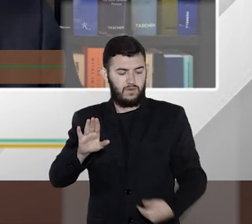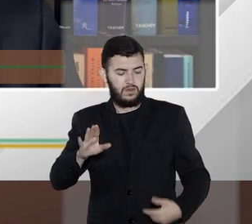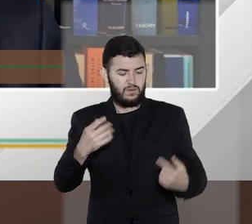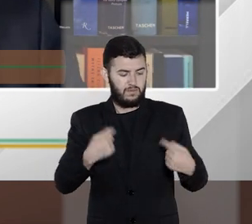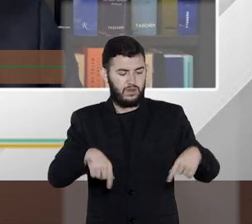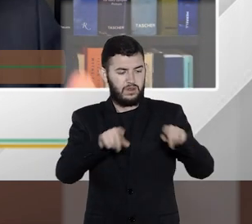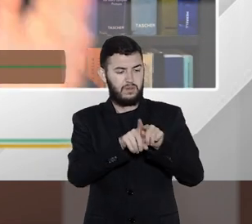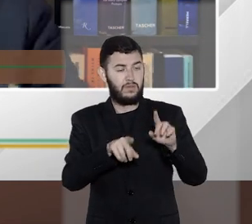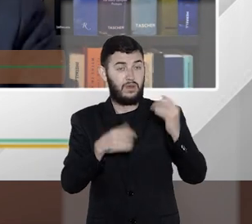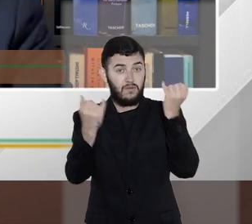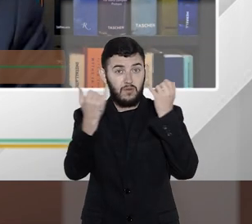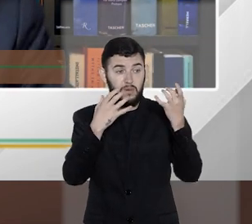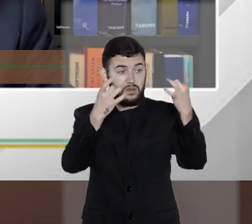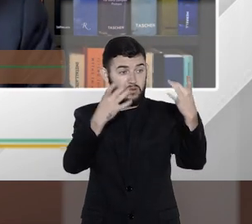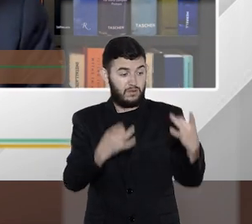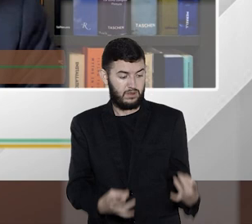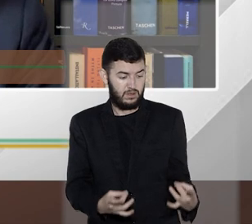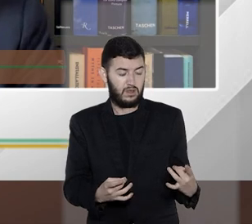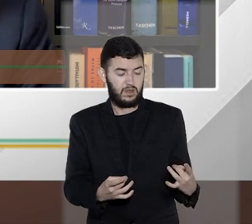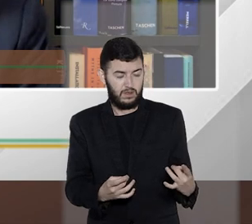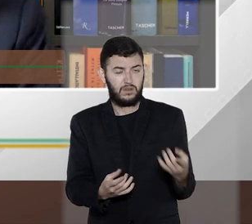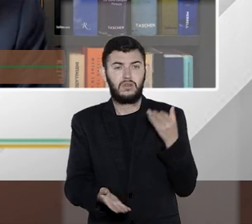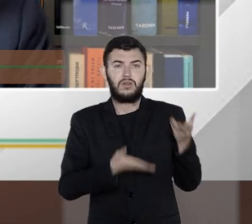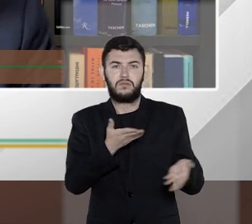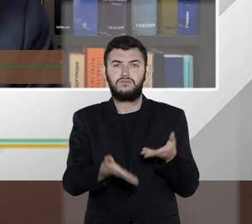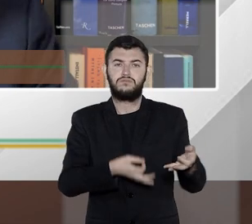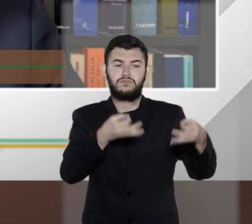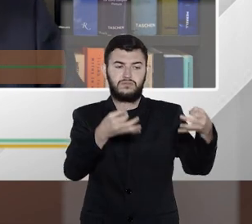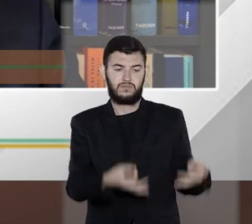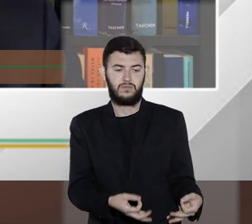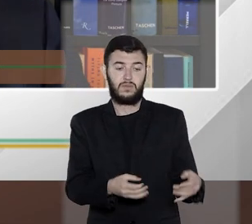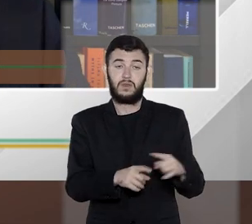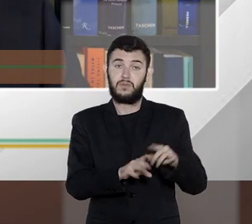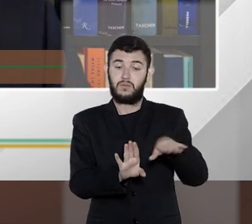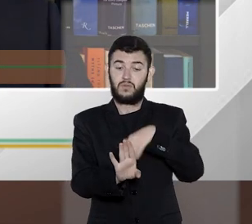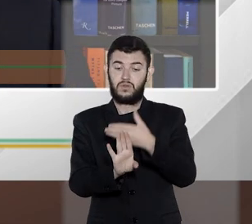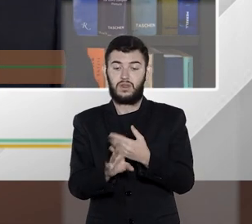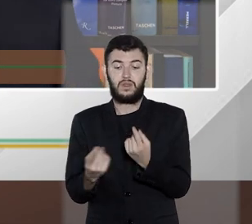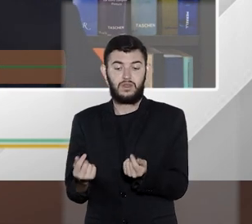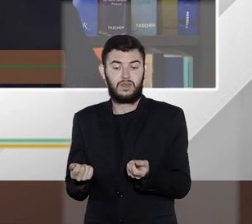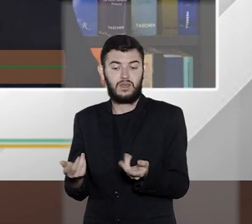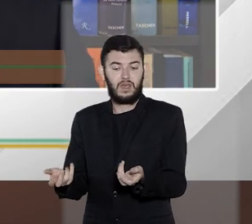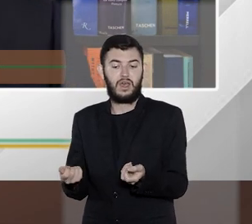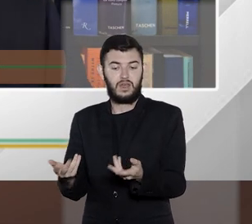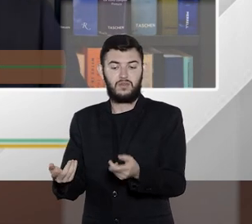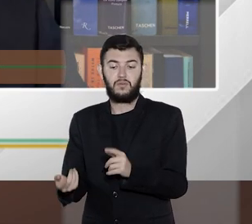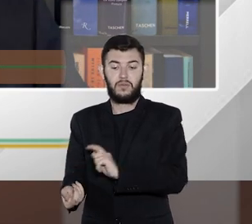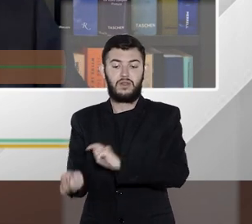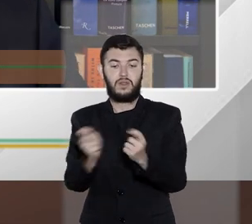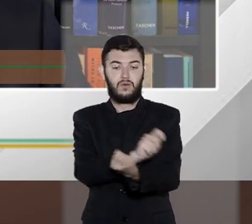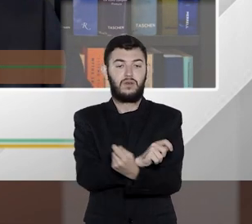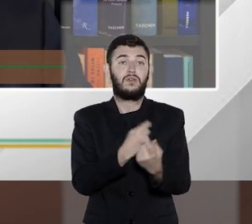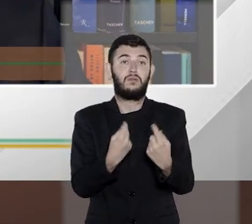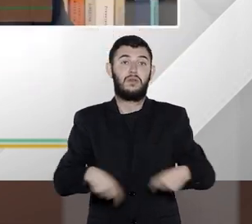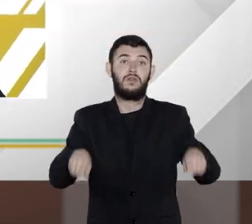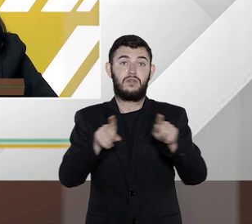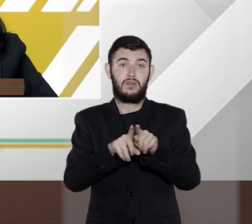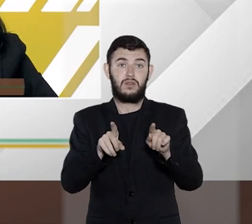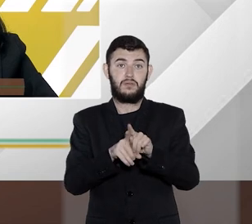são decorrentes da obrigação legal, do outro lado, aqueles gastos para sua adequação precisam ser deduzidos do PIS da COFINS.